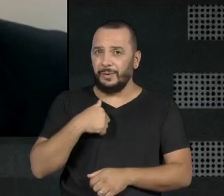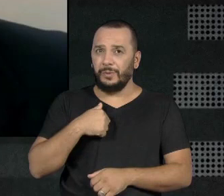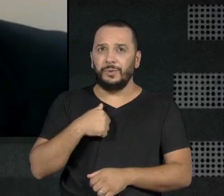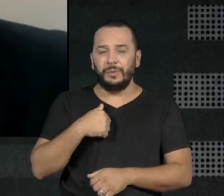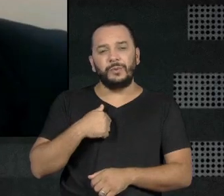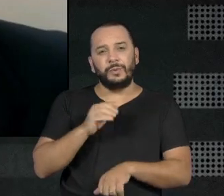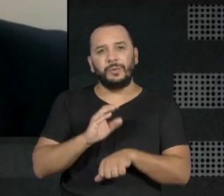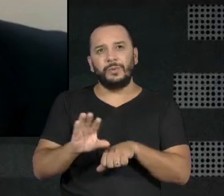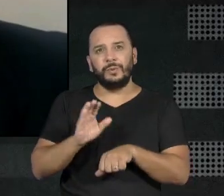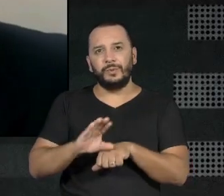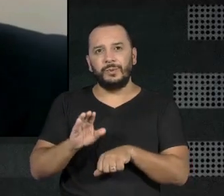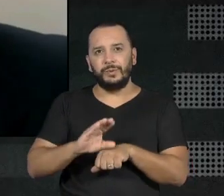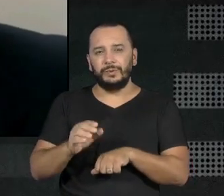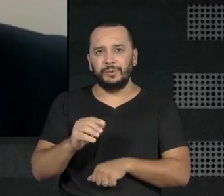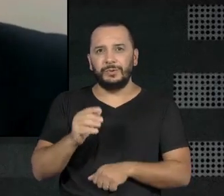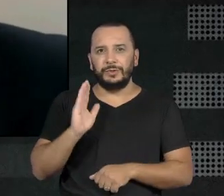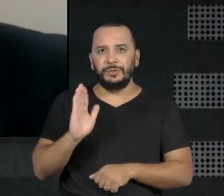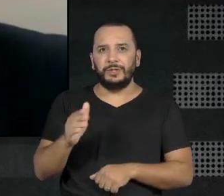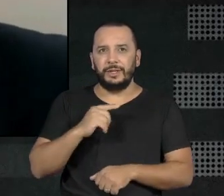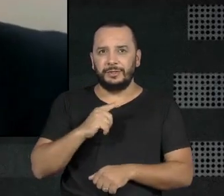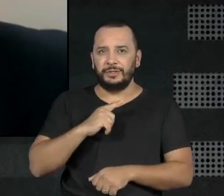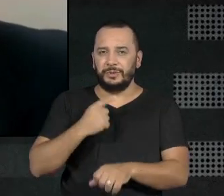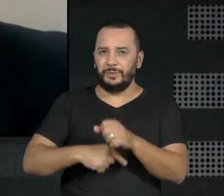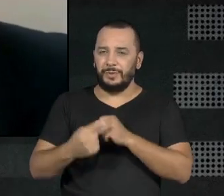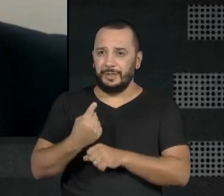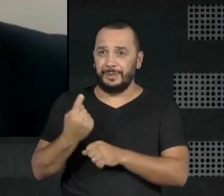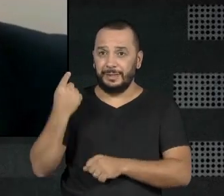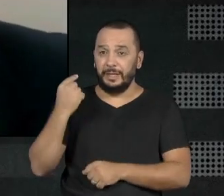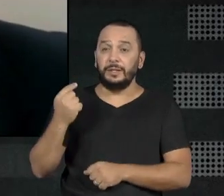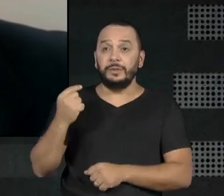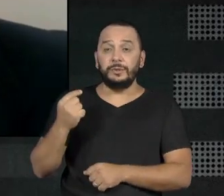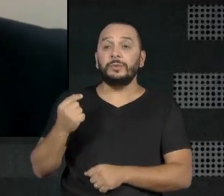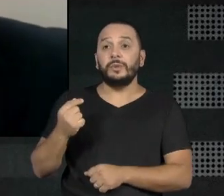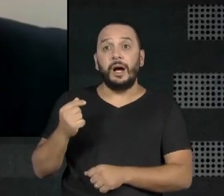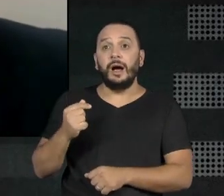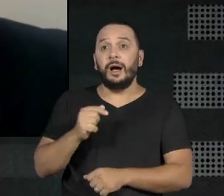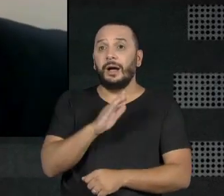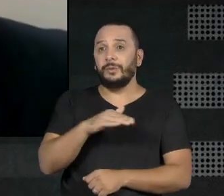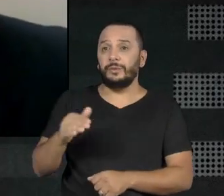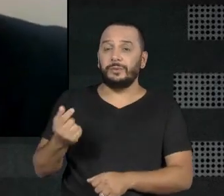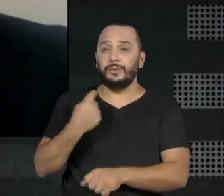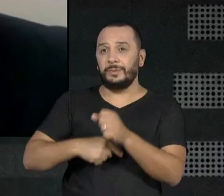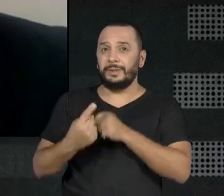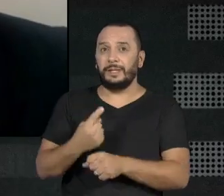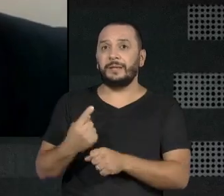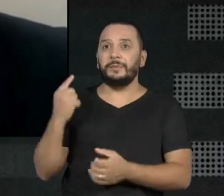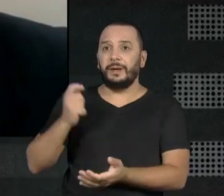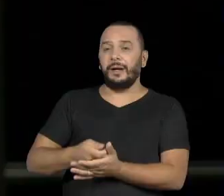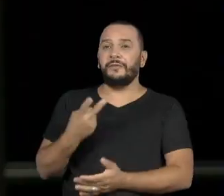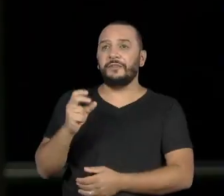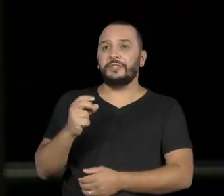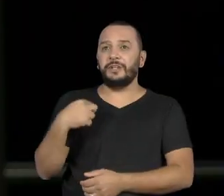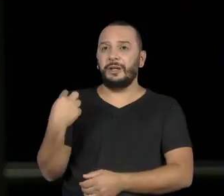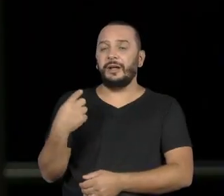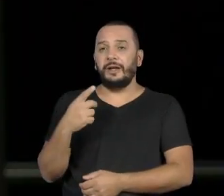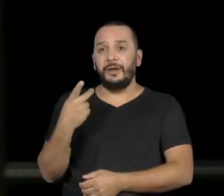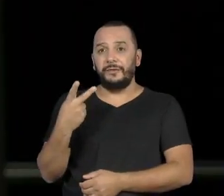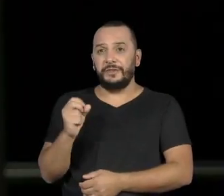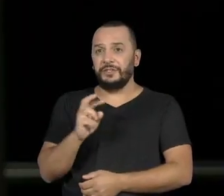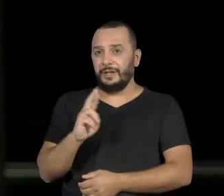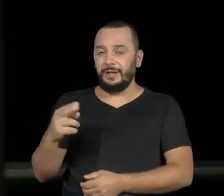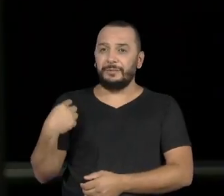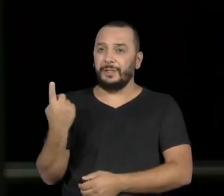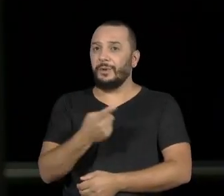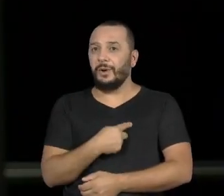a pegava aluno, se o aluno passasse, ele tinha que dar 20 reais para a gente. Não sei se a Kayabe pagou, viu? Não sei se a